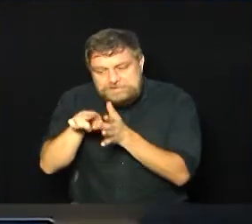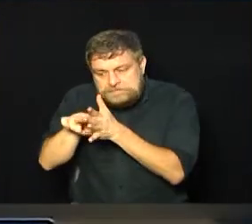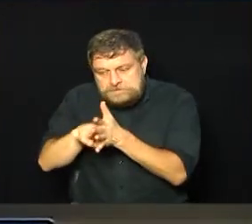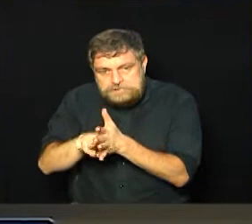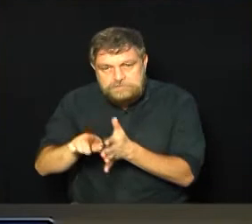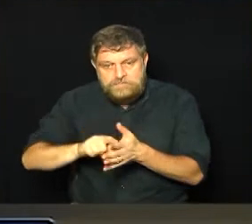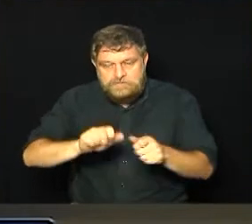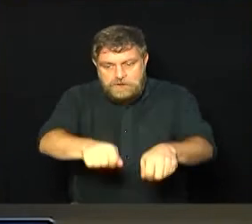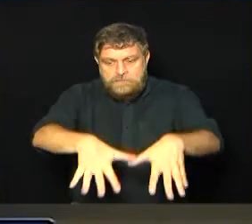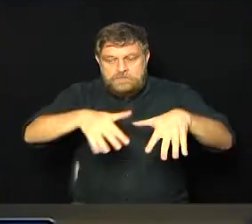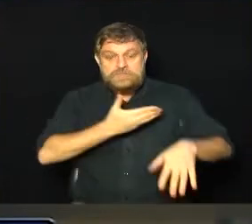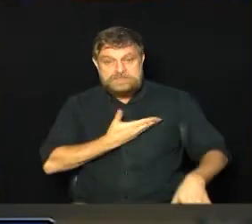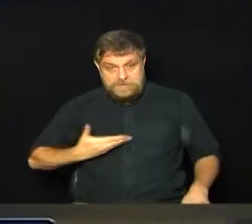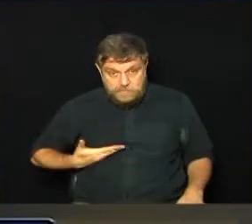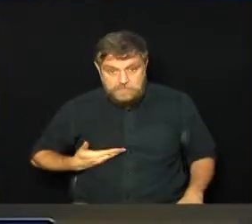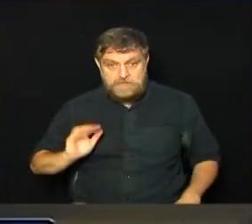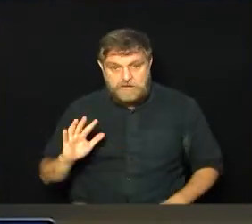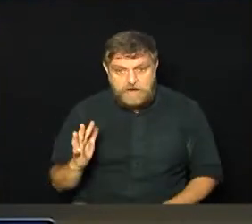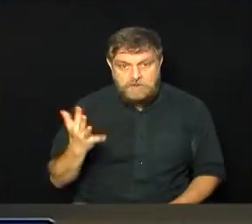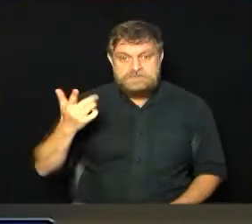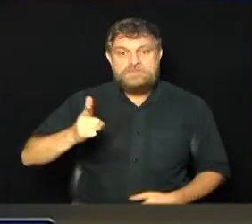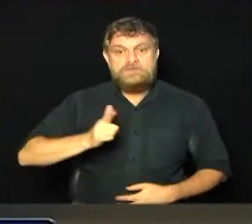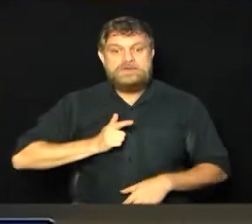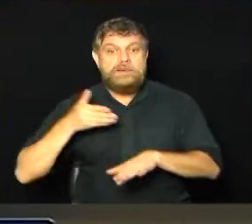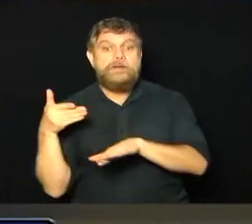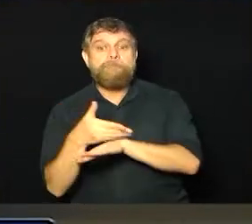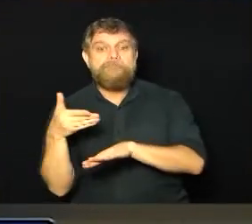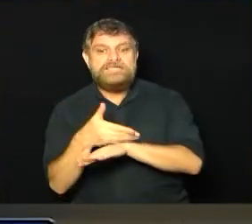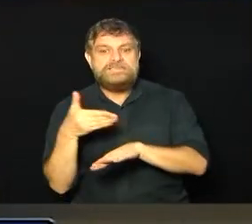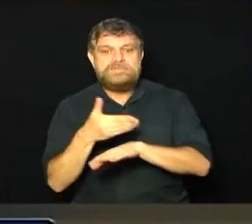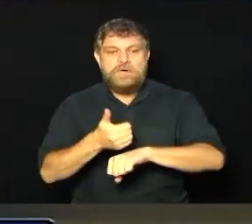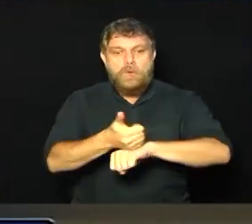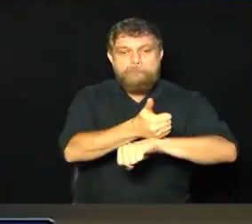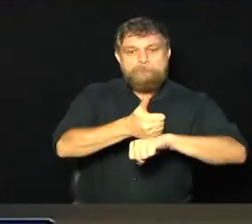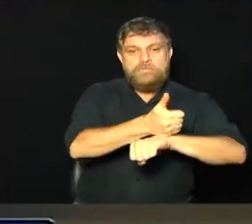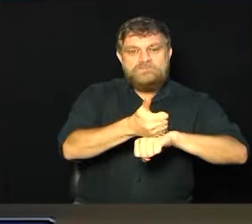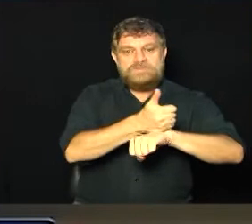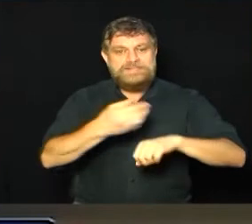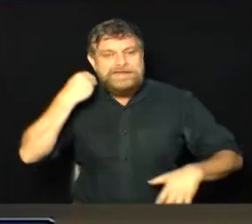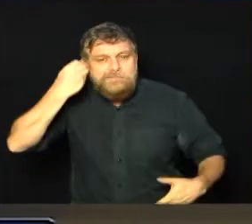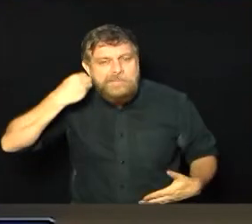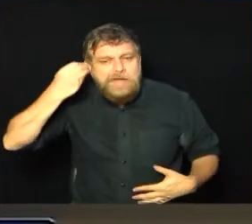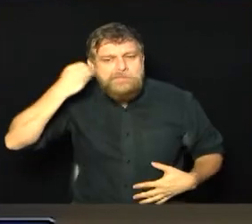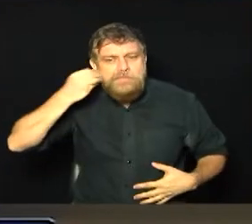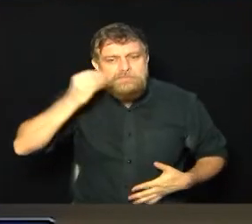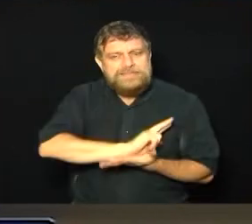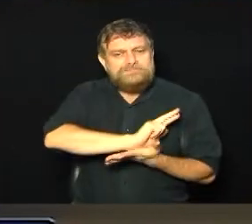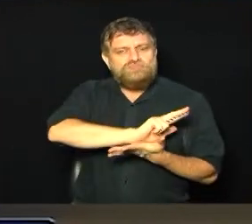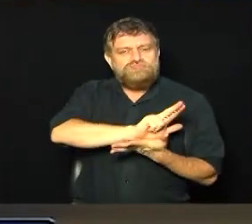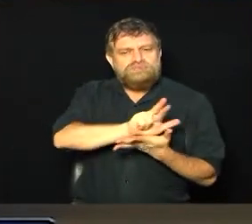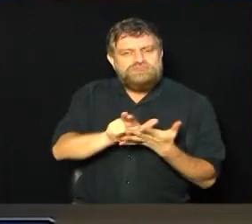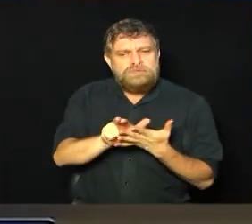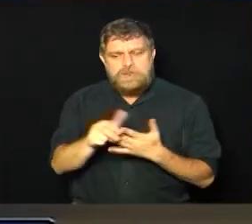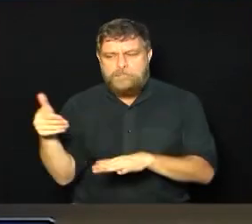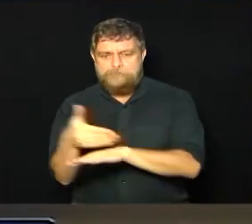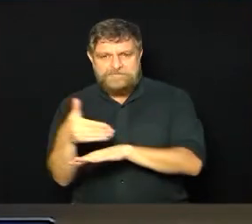uma audiência pública, uma audiência que teve uma participação de especialistas das várias correntes, a participação